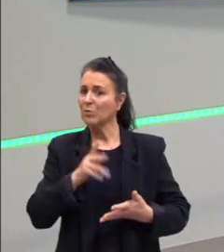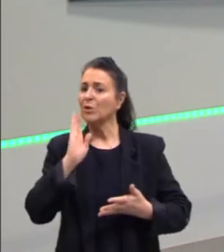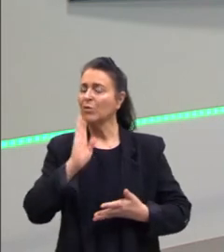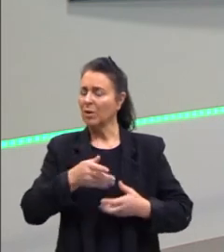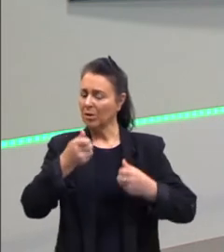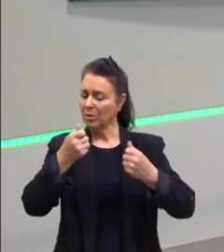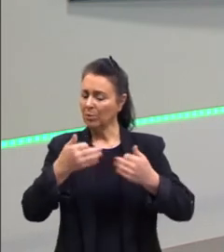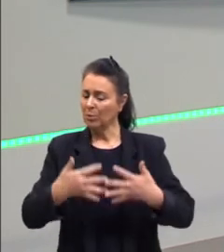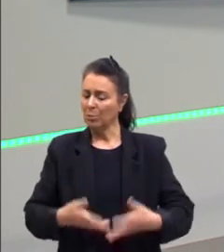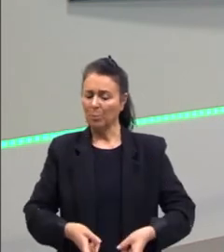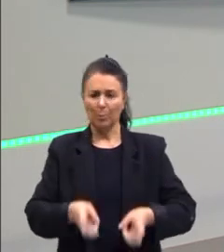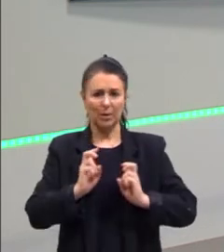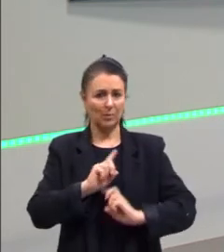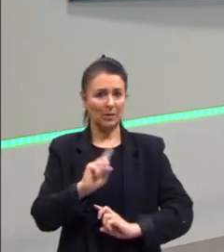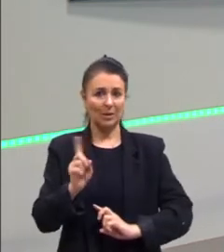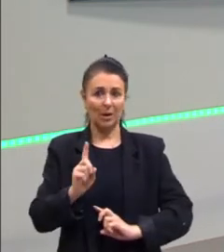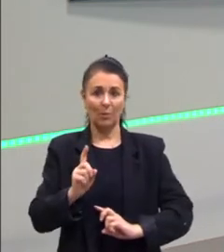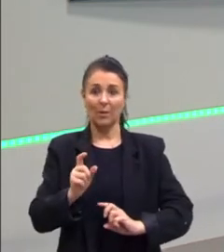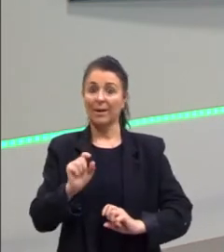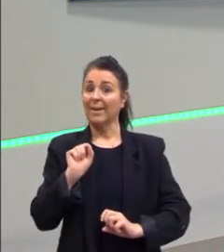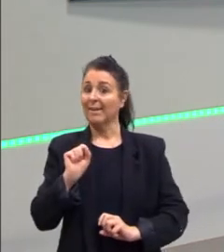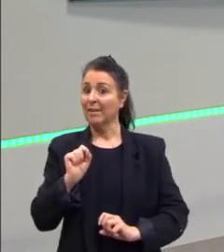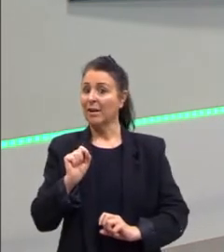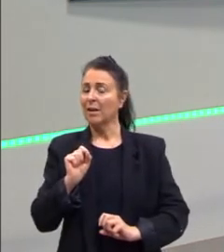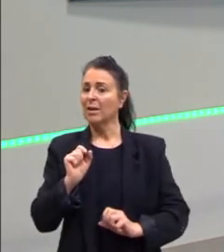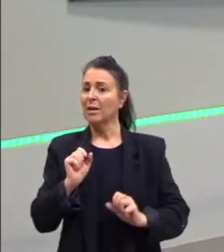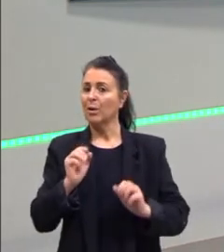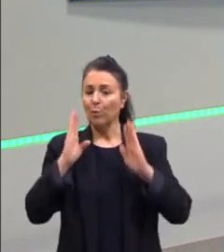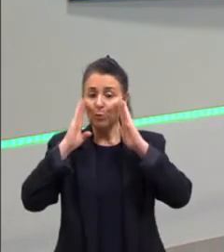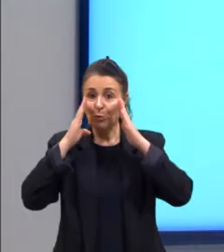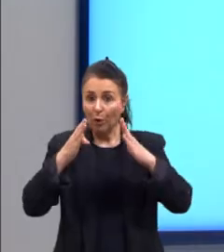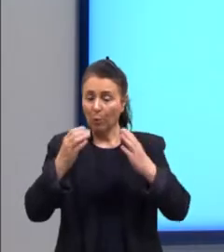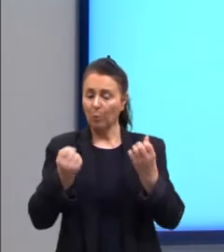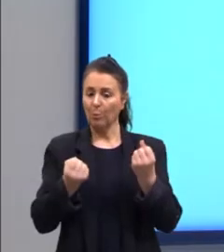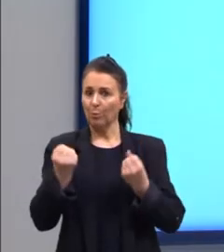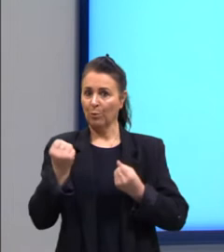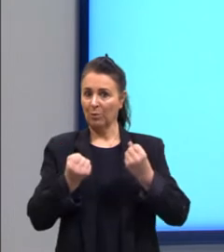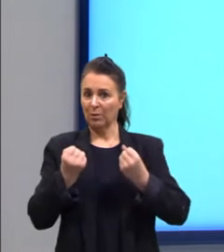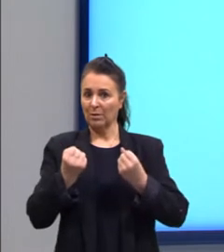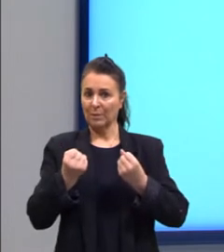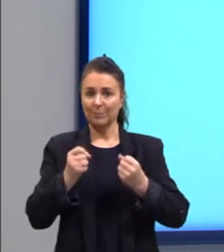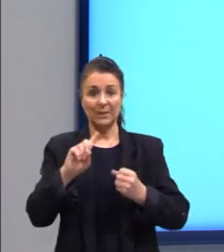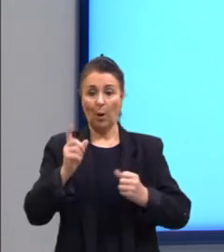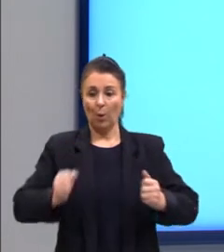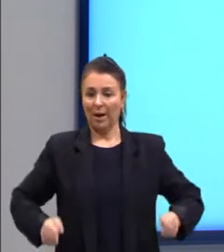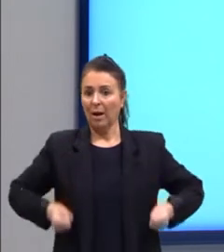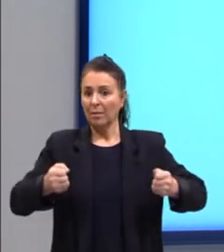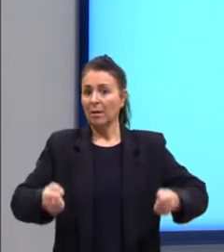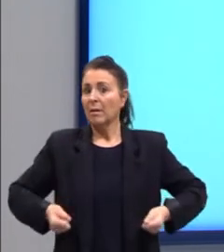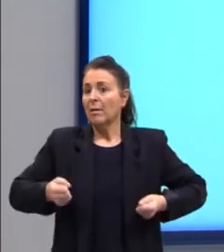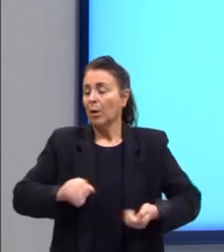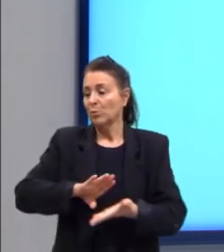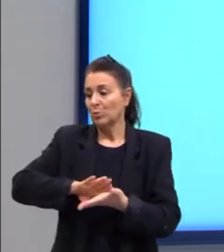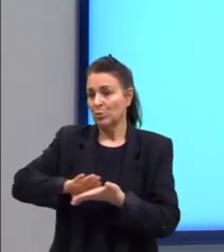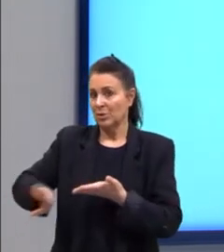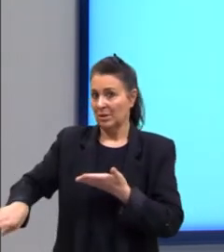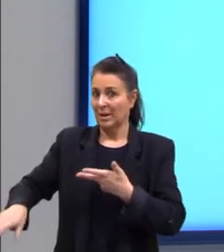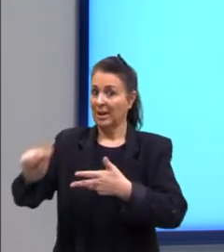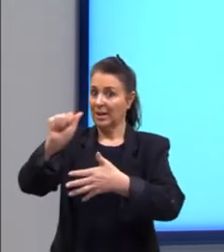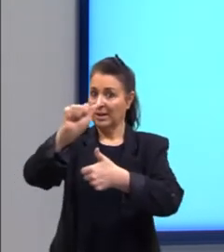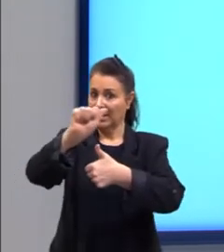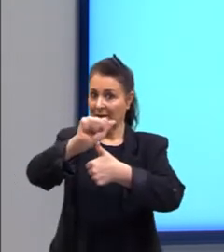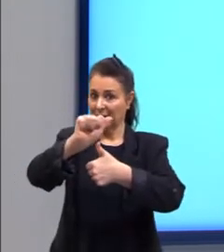percebemos que não, que são os motoristas. Então, se não é o cadeirante, nós já podemos tirar aí a primeira alternativa.